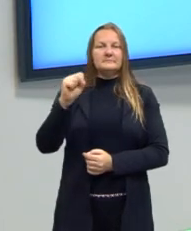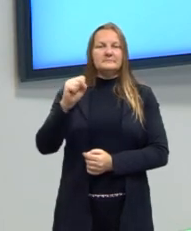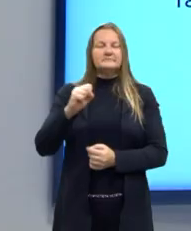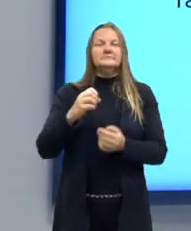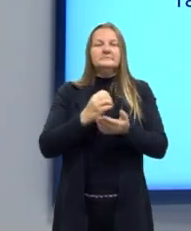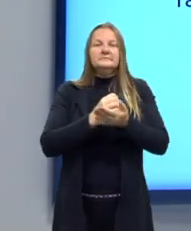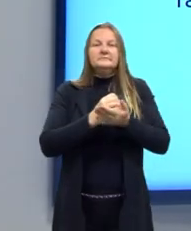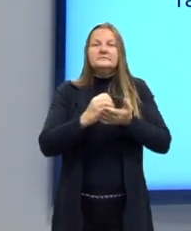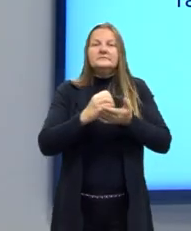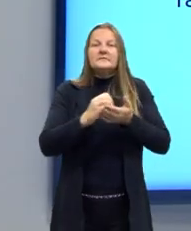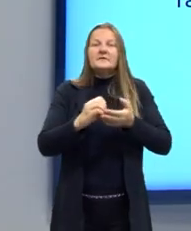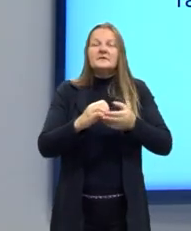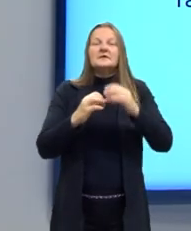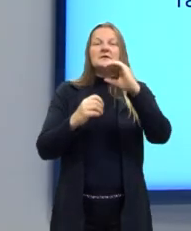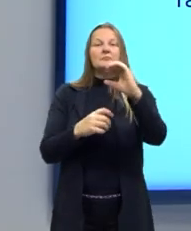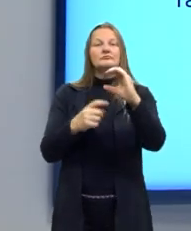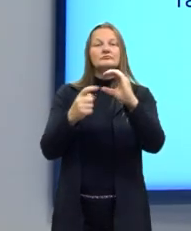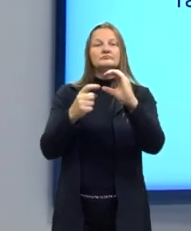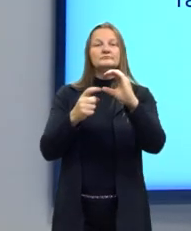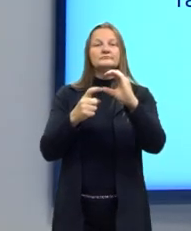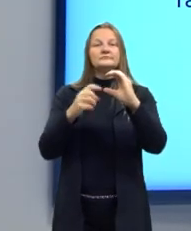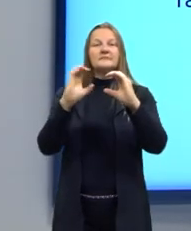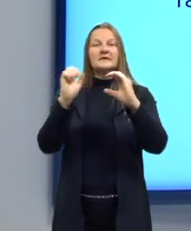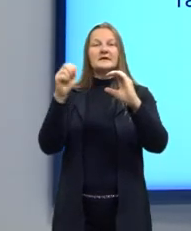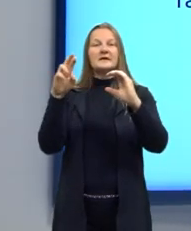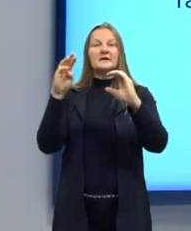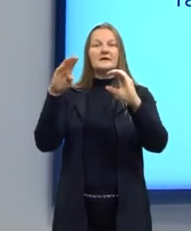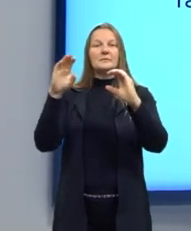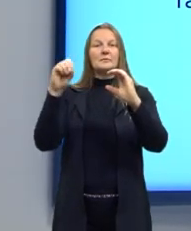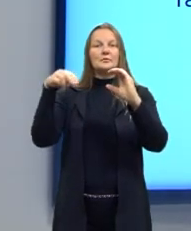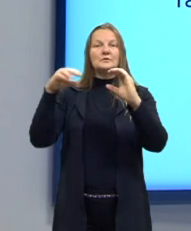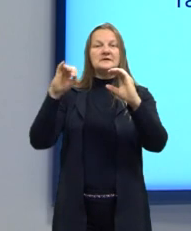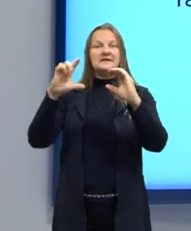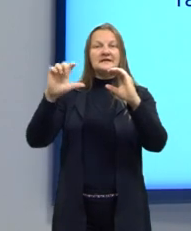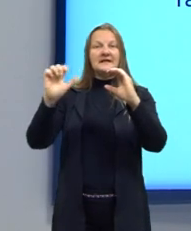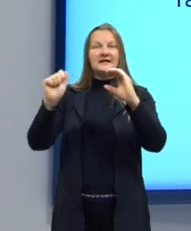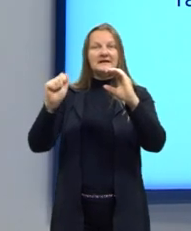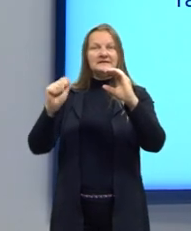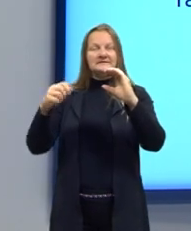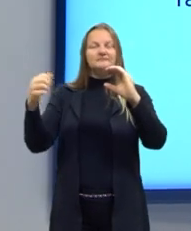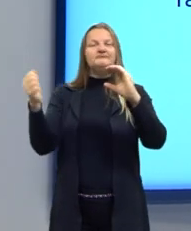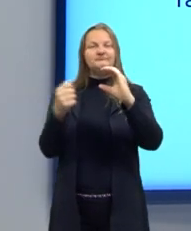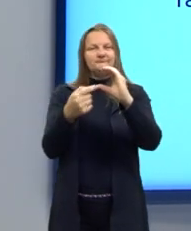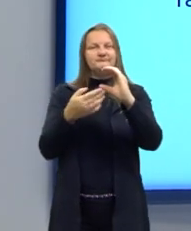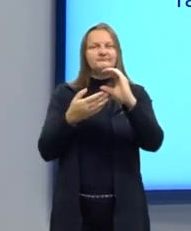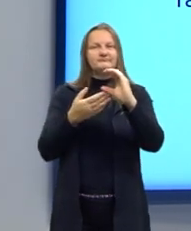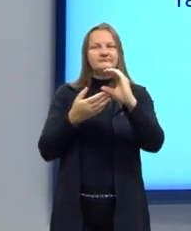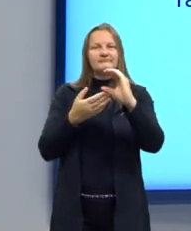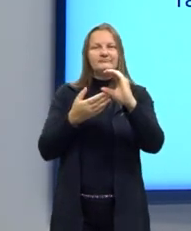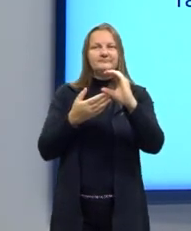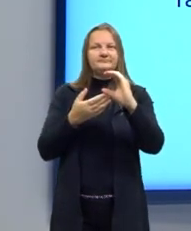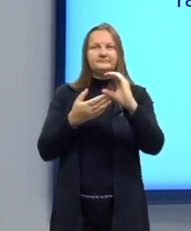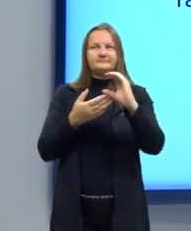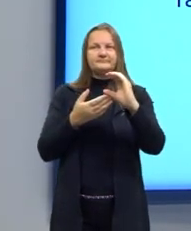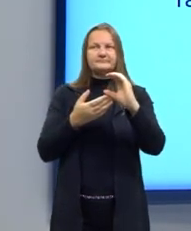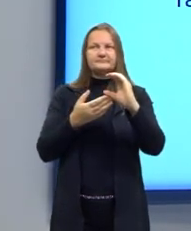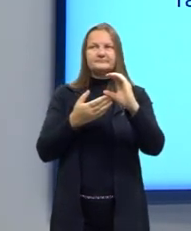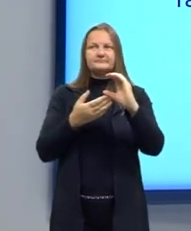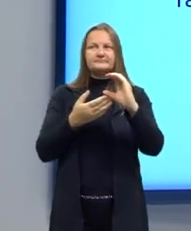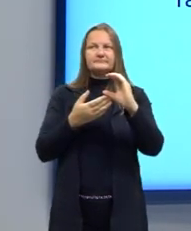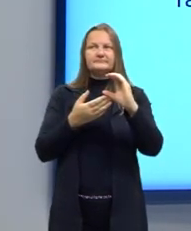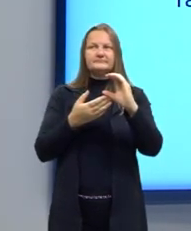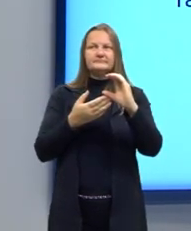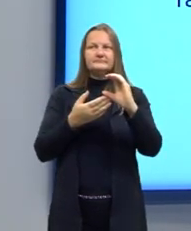inclui uma carbonila. O C duplo A O. A carbonila também está dominada até agora. A gente já viu várias vezes a